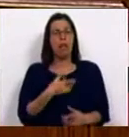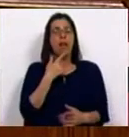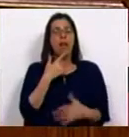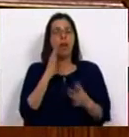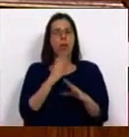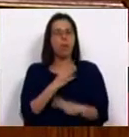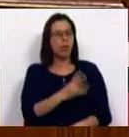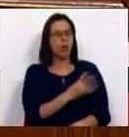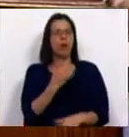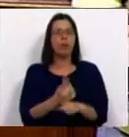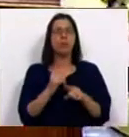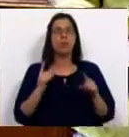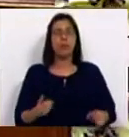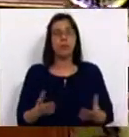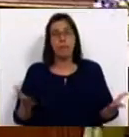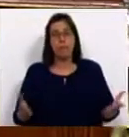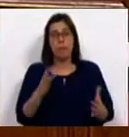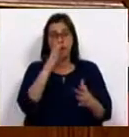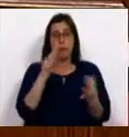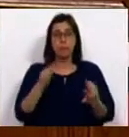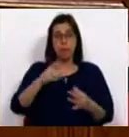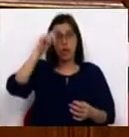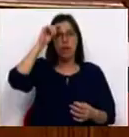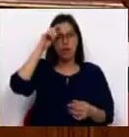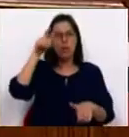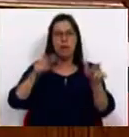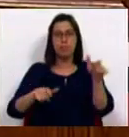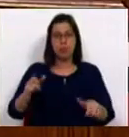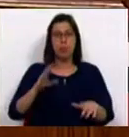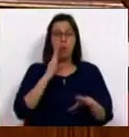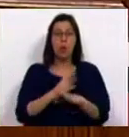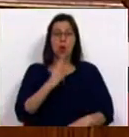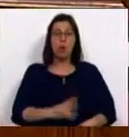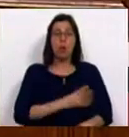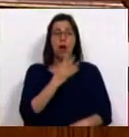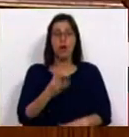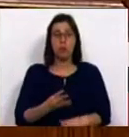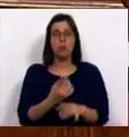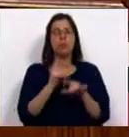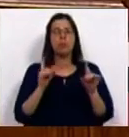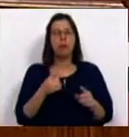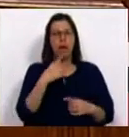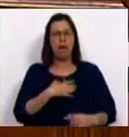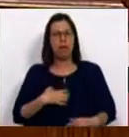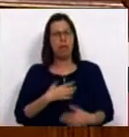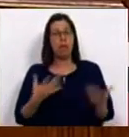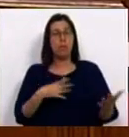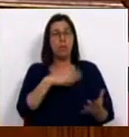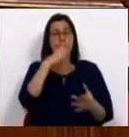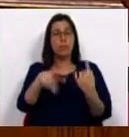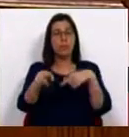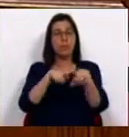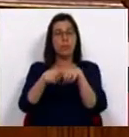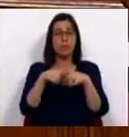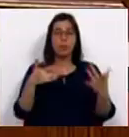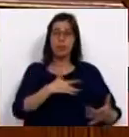quando falamos nos últimos quatro anos. É porque se houve o facto de respeito pelos utentes nos últimos quatro anos, porquê tanto incómodo quando nos referimos às